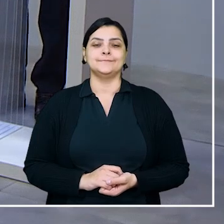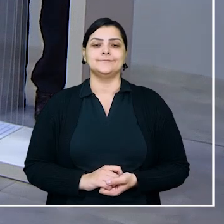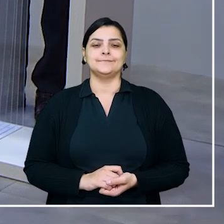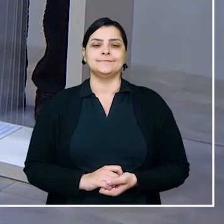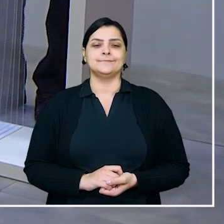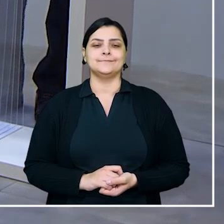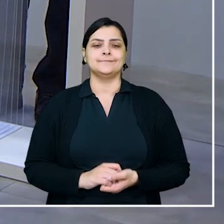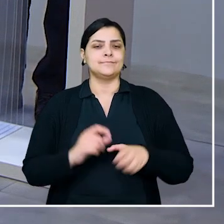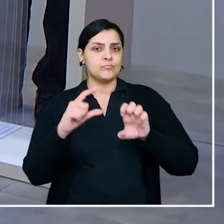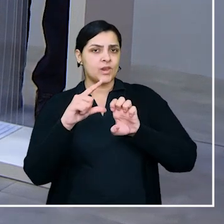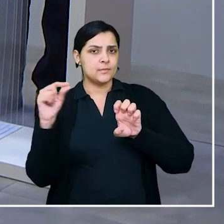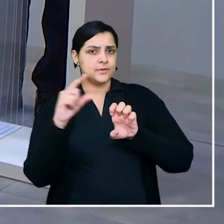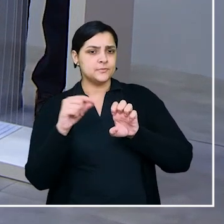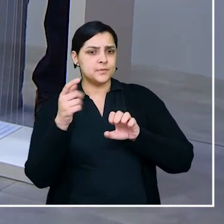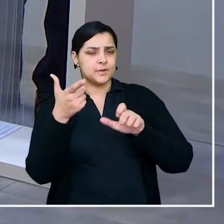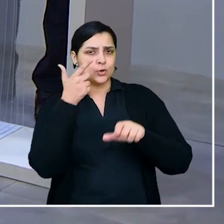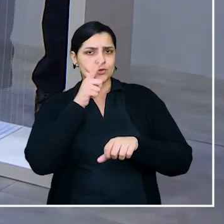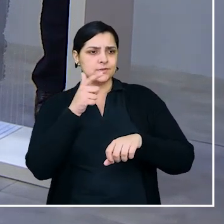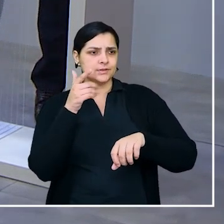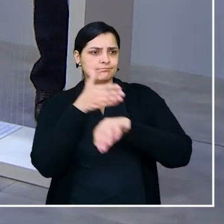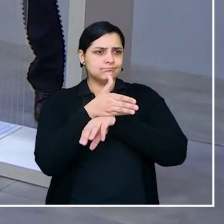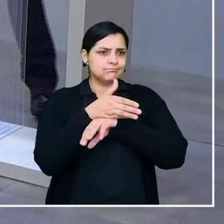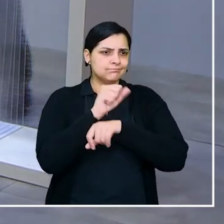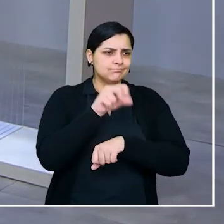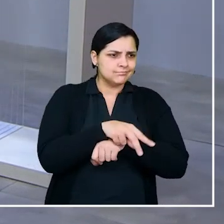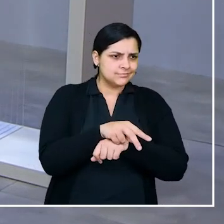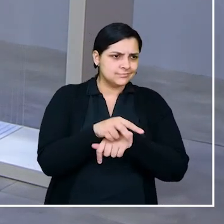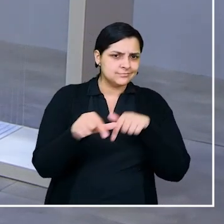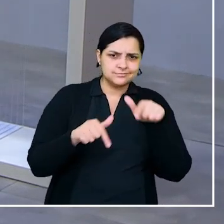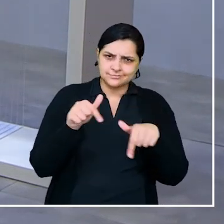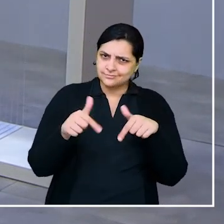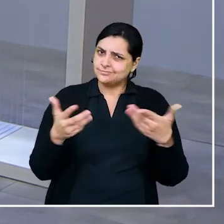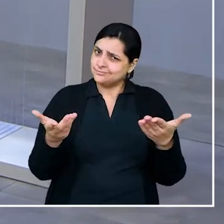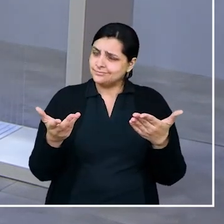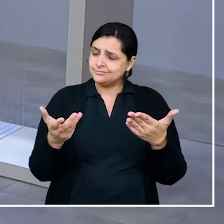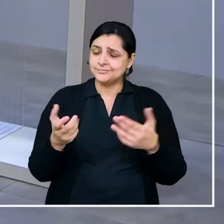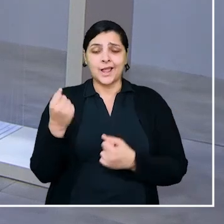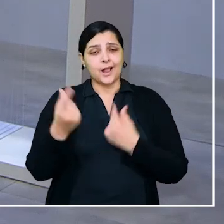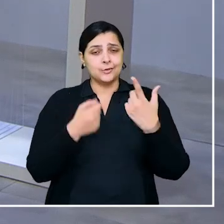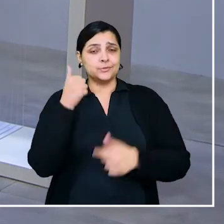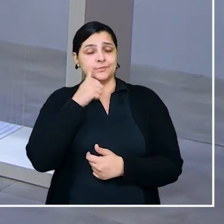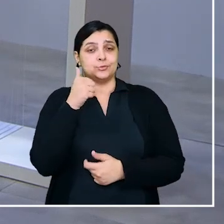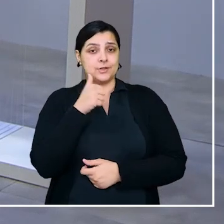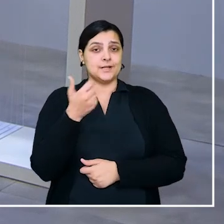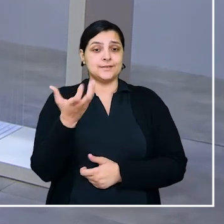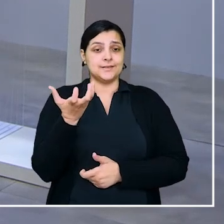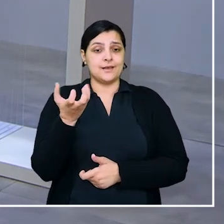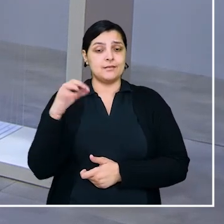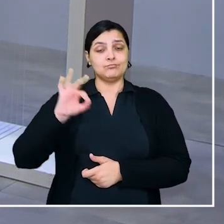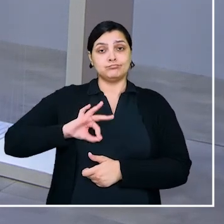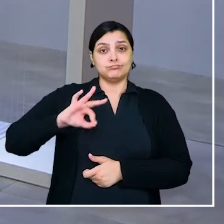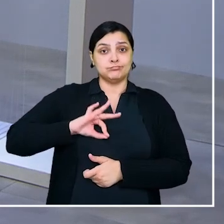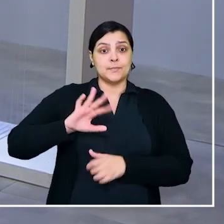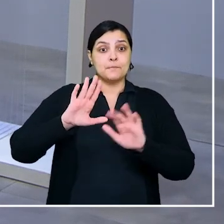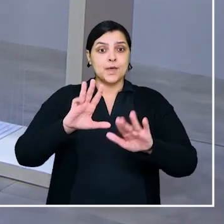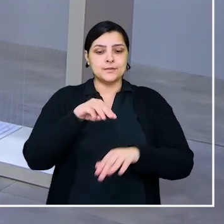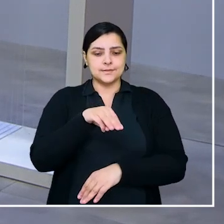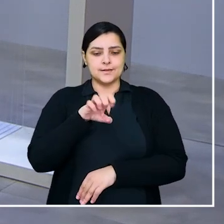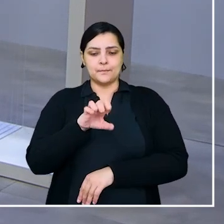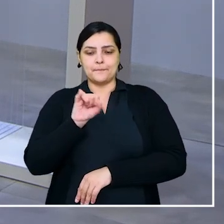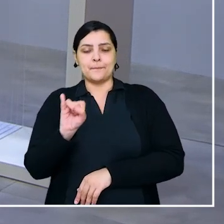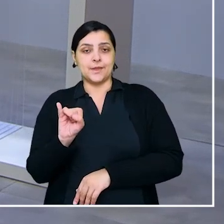Empreender para ter acesso ao mercado de trabalho, essa é a alternativa encontrada por mulheres para obter renda. As